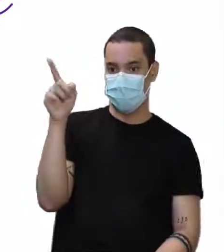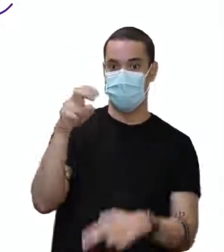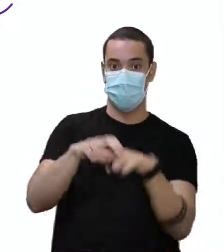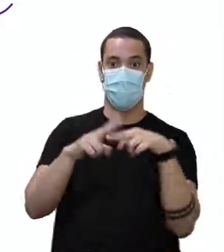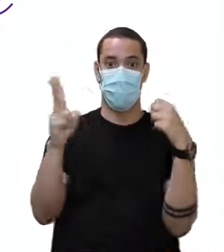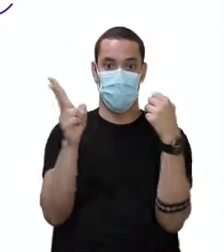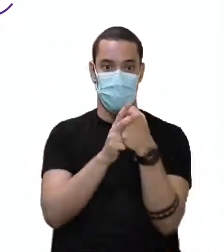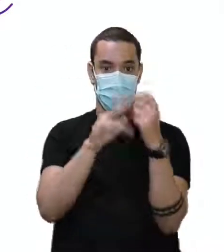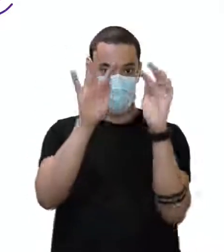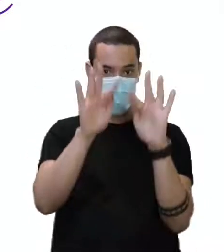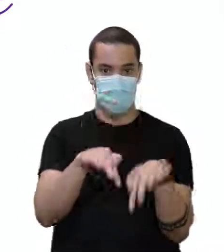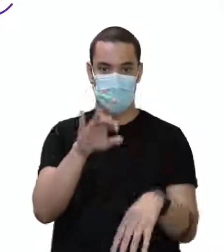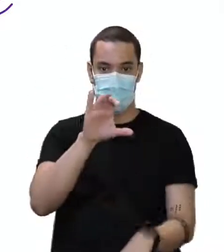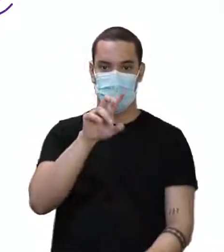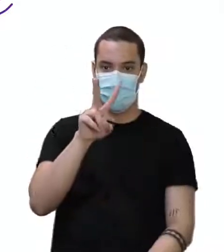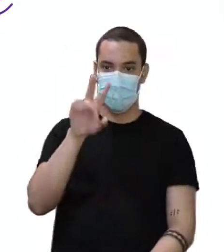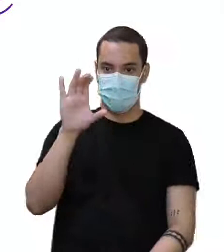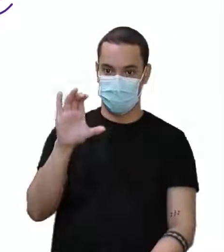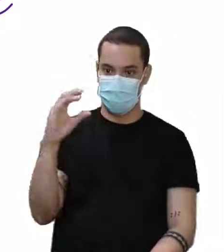Então o verbo terminou com CVC.